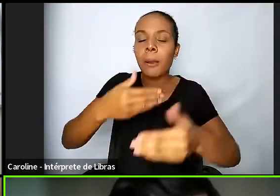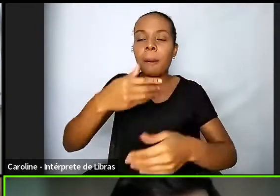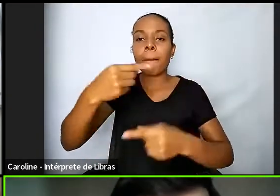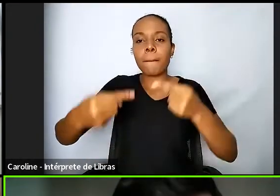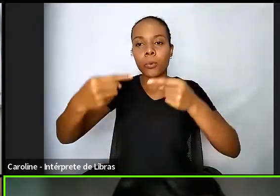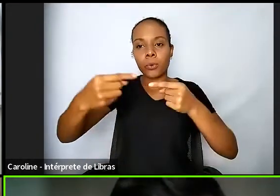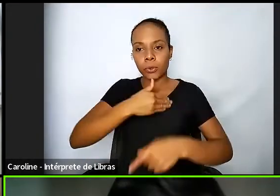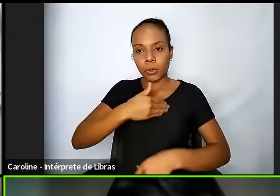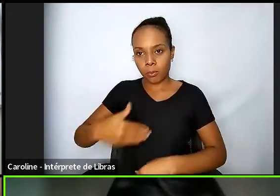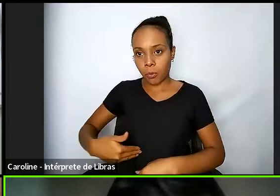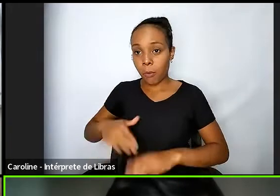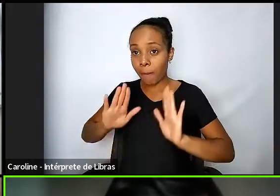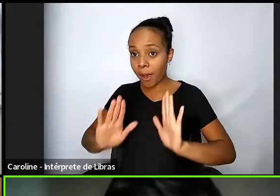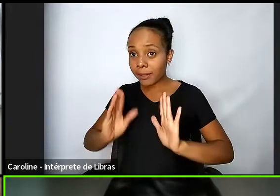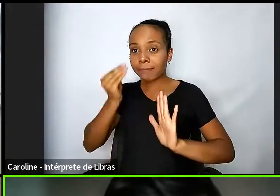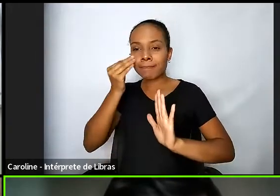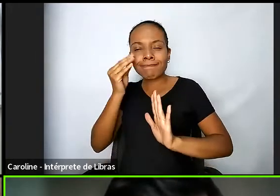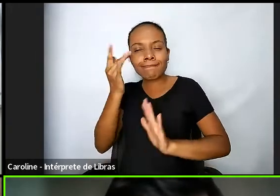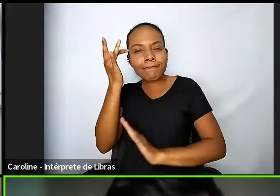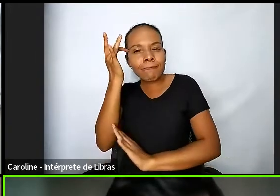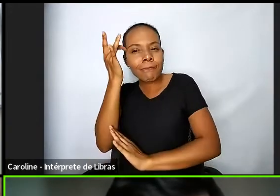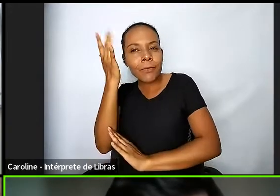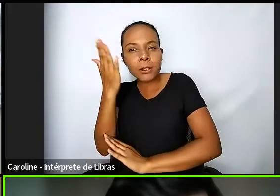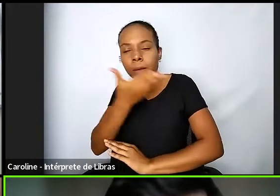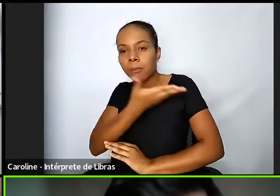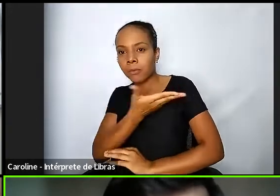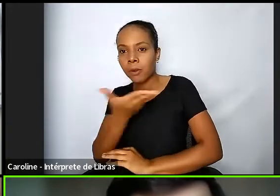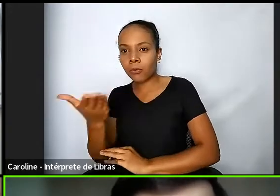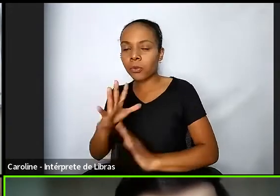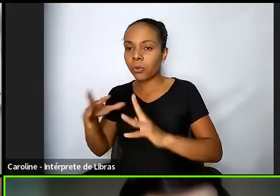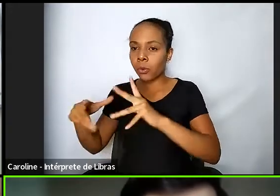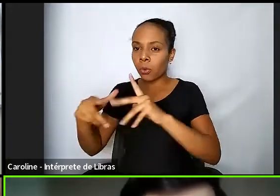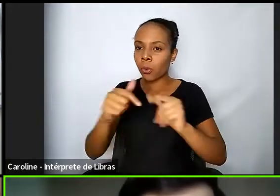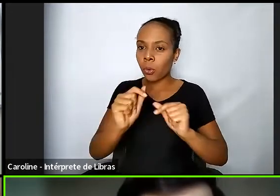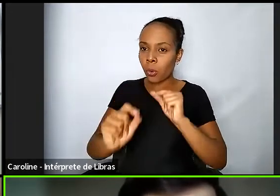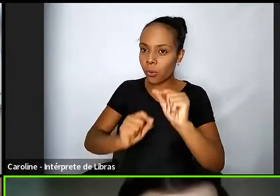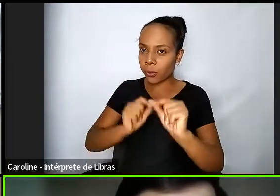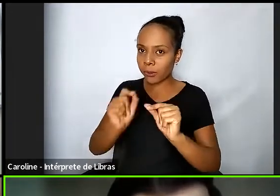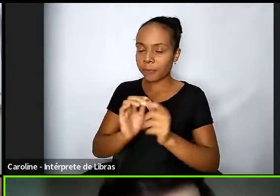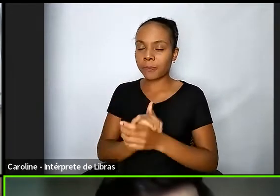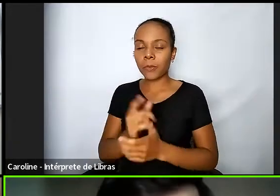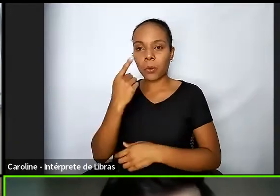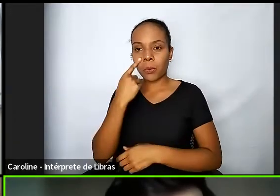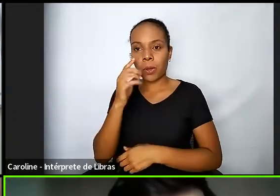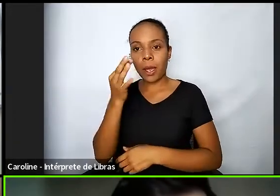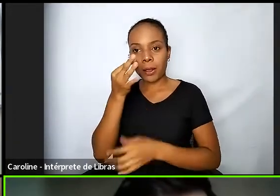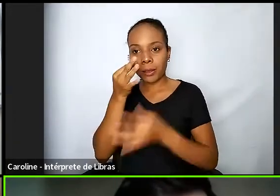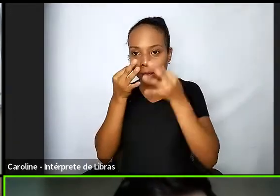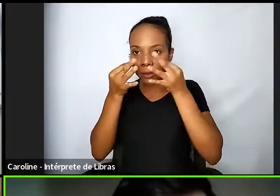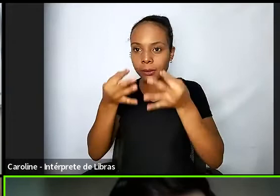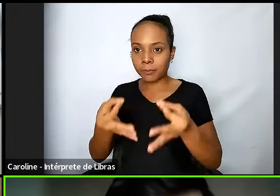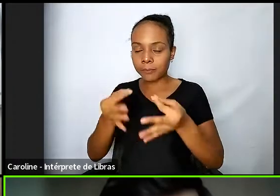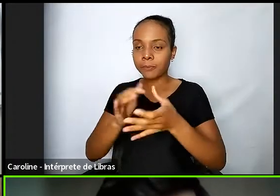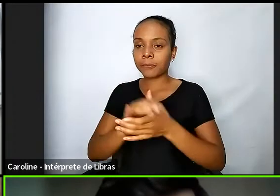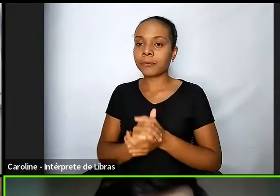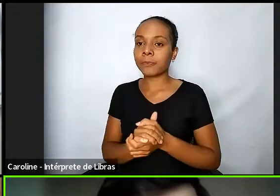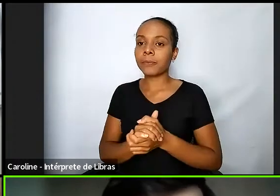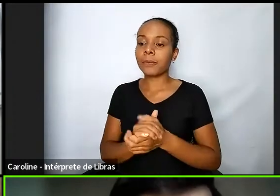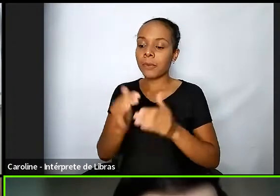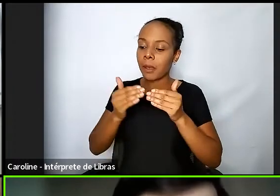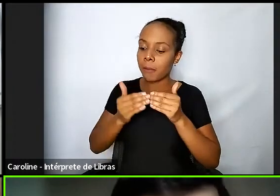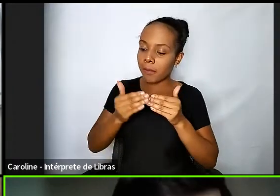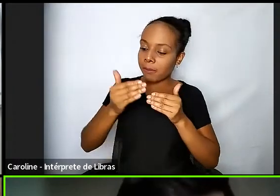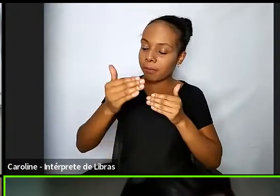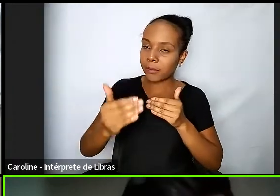facilitar digamos o entendimento para todas as pessoas vejam bem a partir da moradia você a